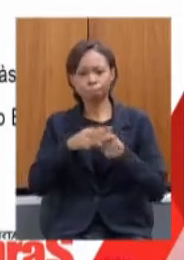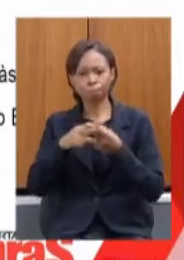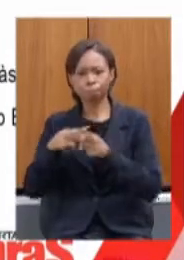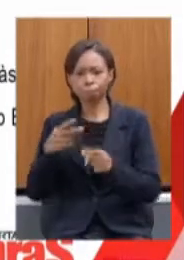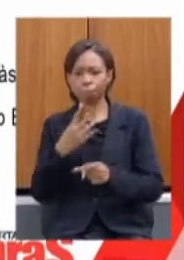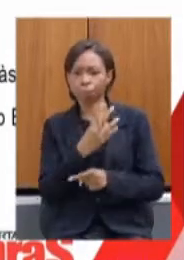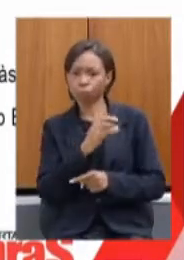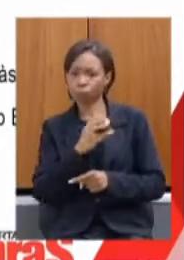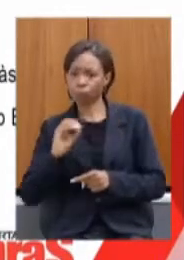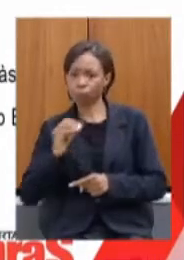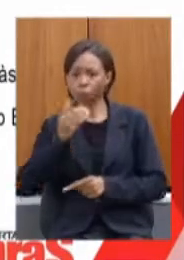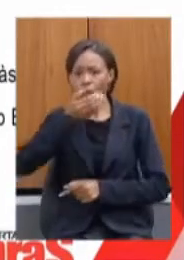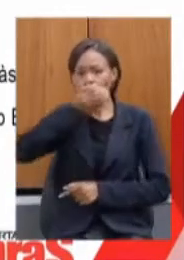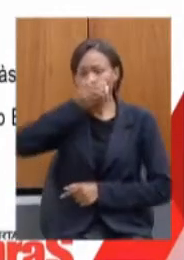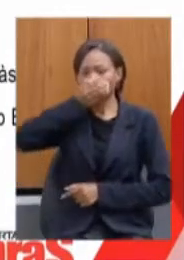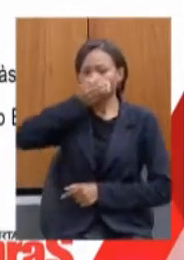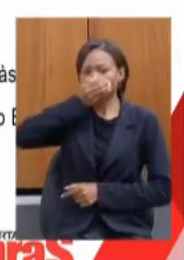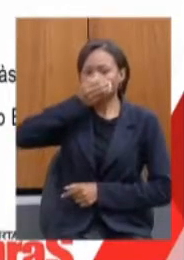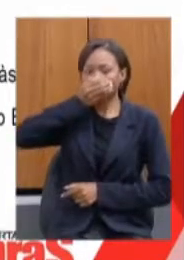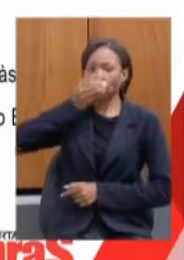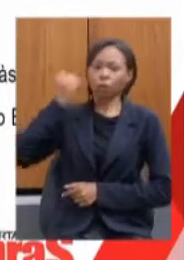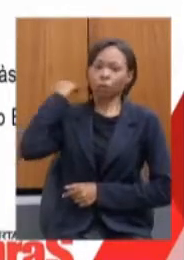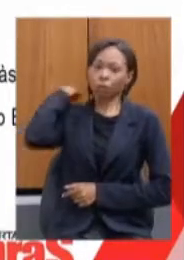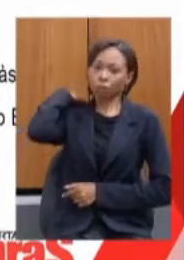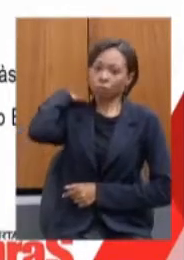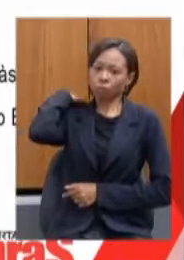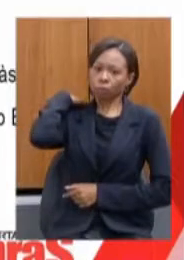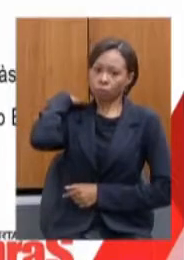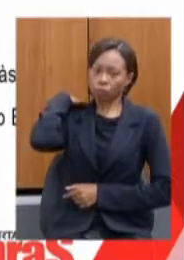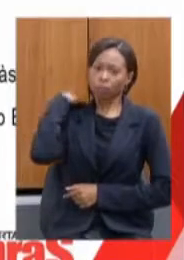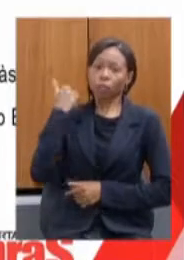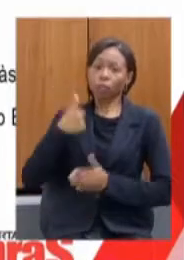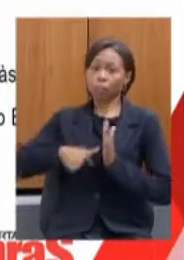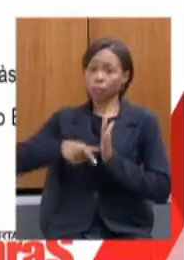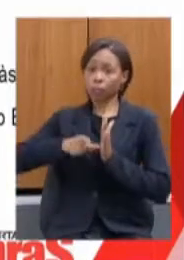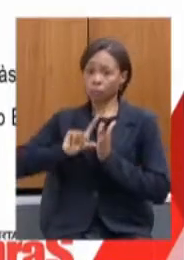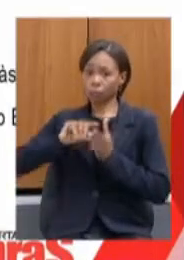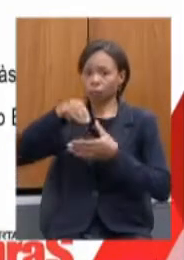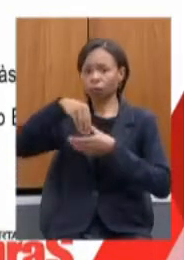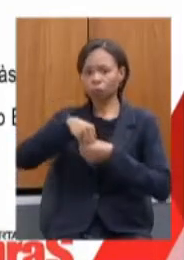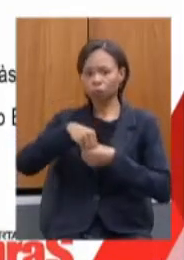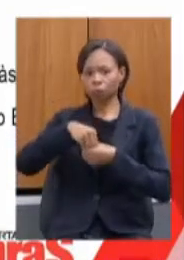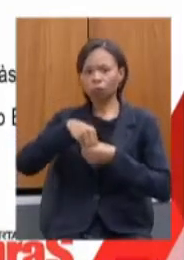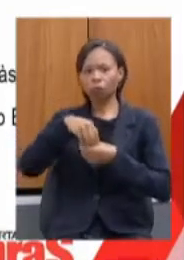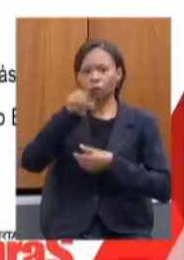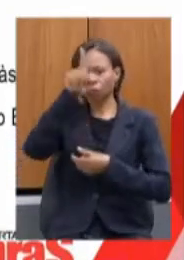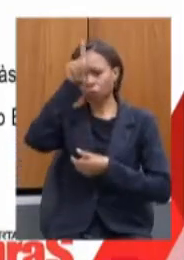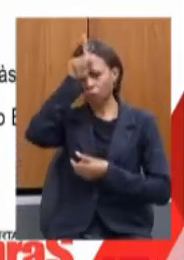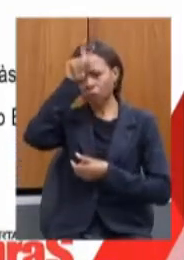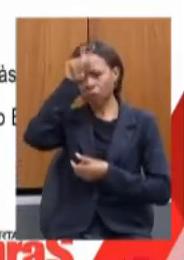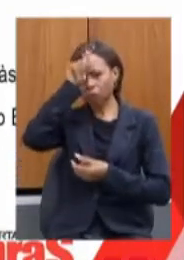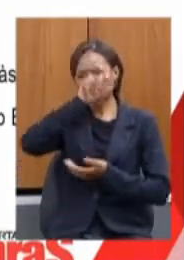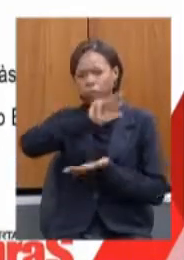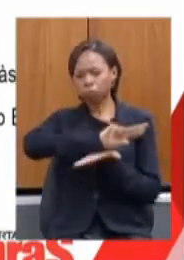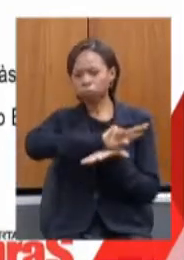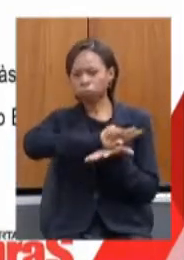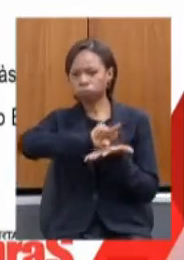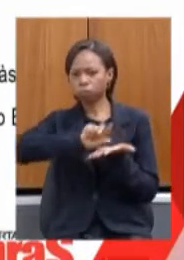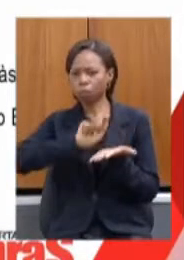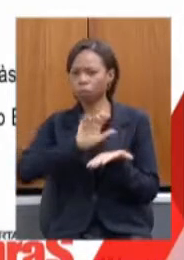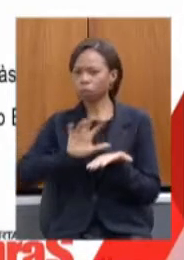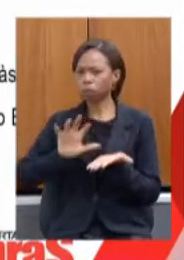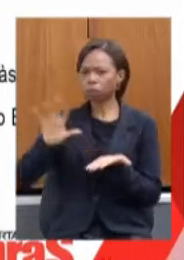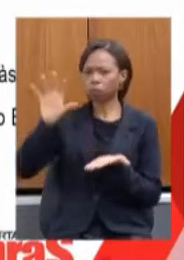que estavam em diversos hospitais por toda a região e por toda a Minas